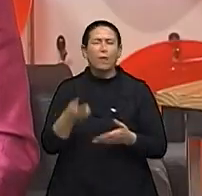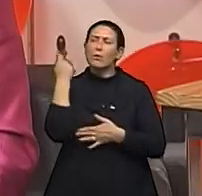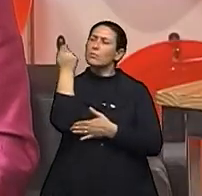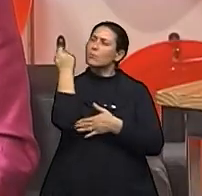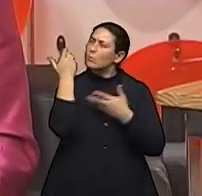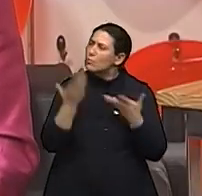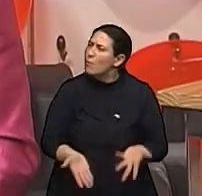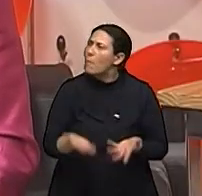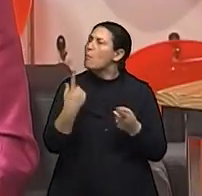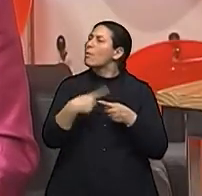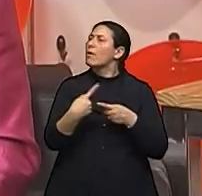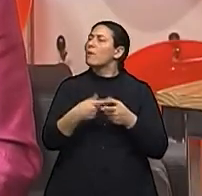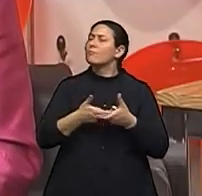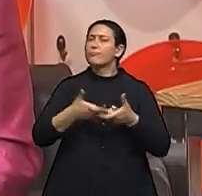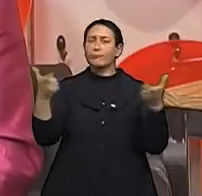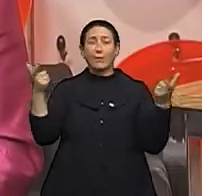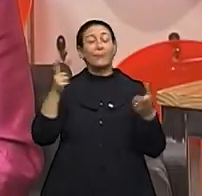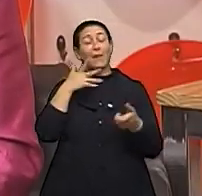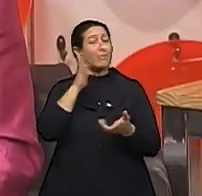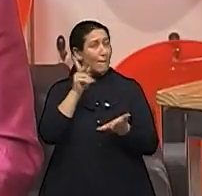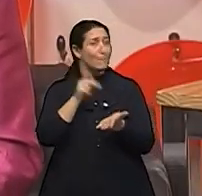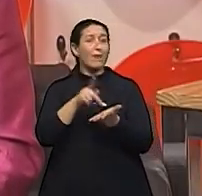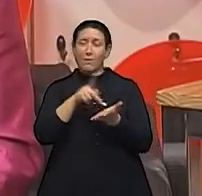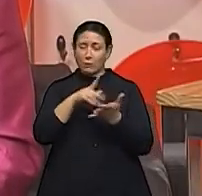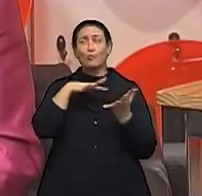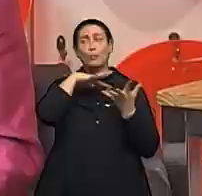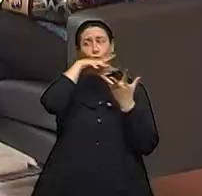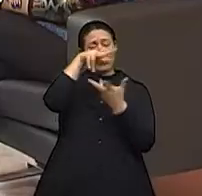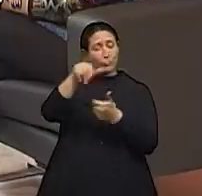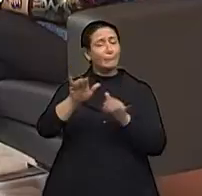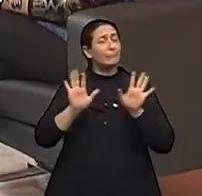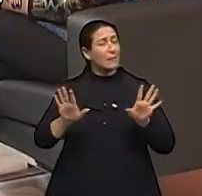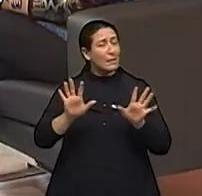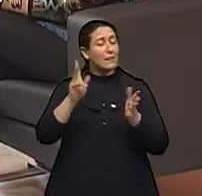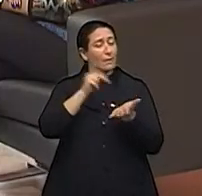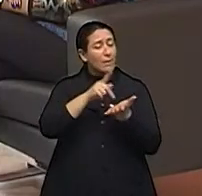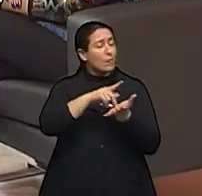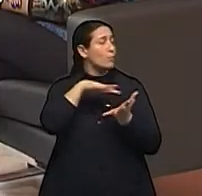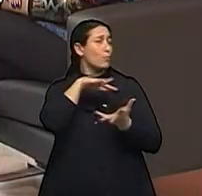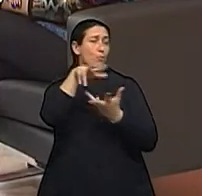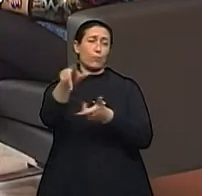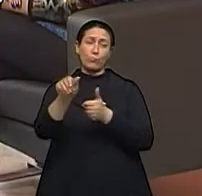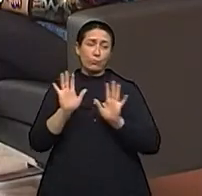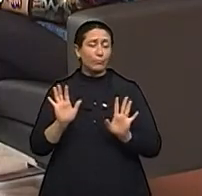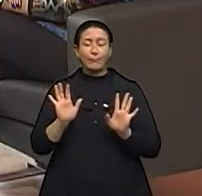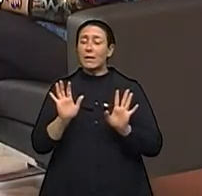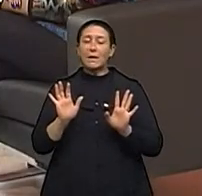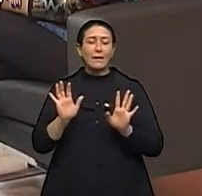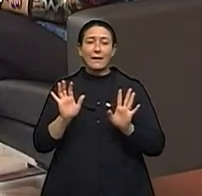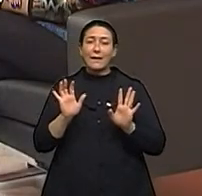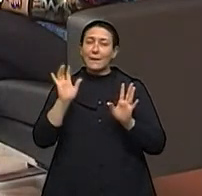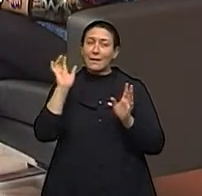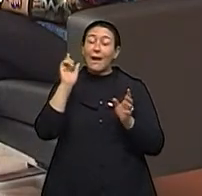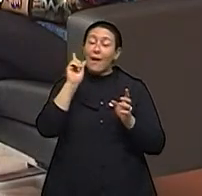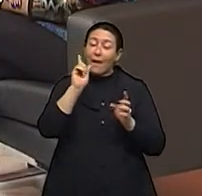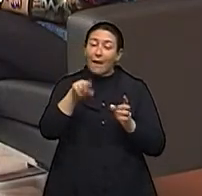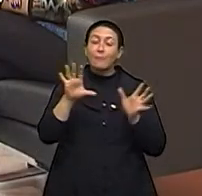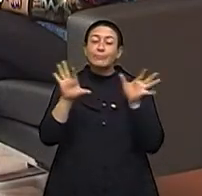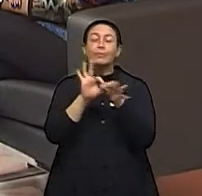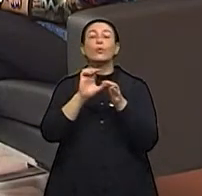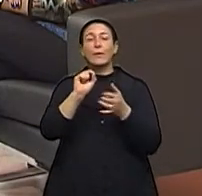É, mas ele é mundial. Pois é, mas... Ele é mundial. E eu vou dizer para você, assim, que ele está ligado à idade.